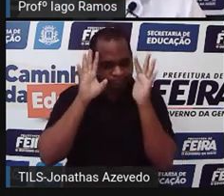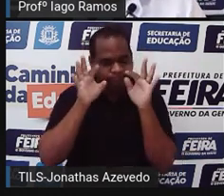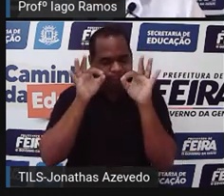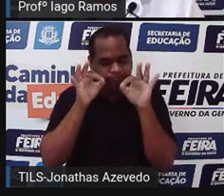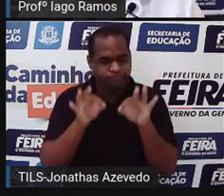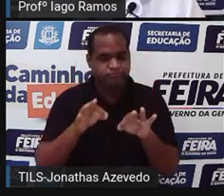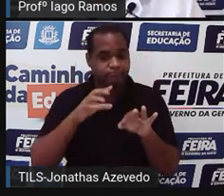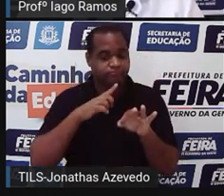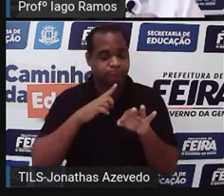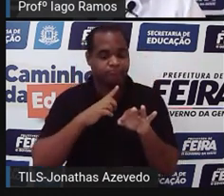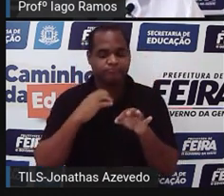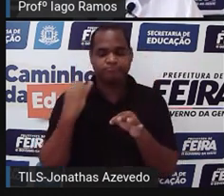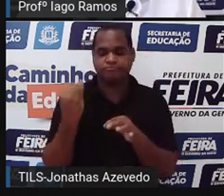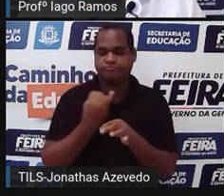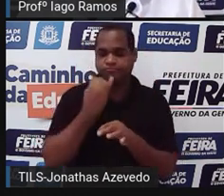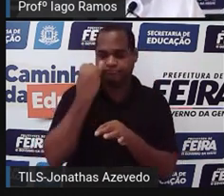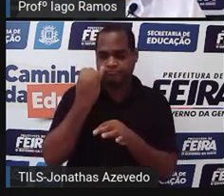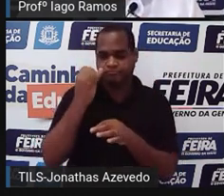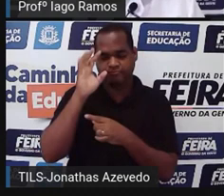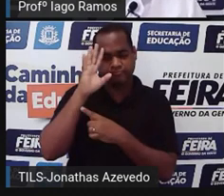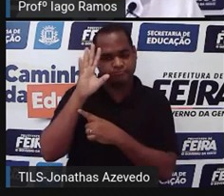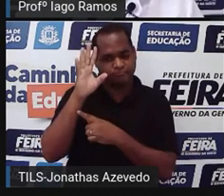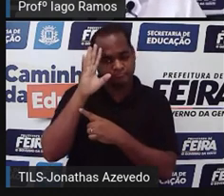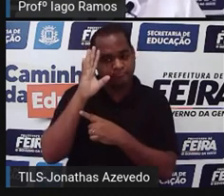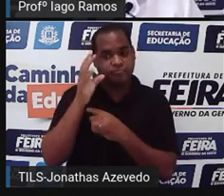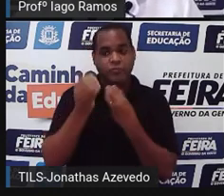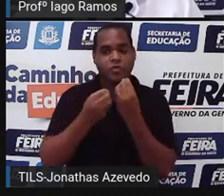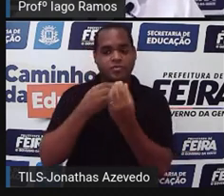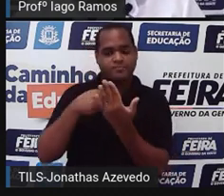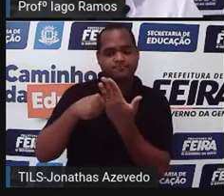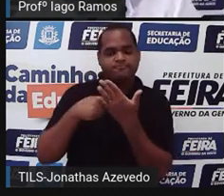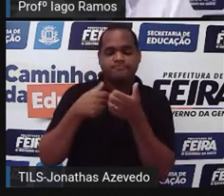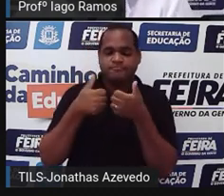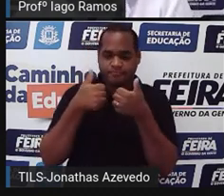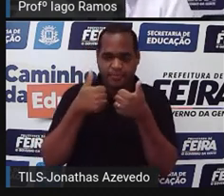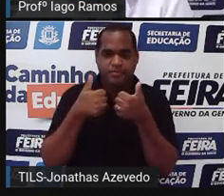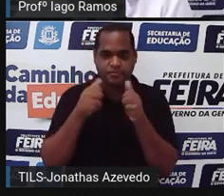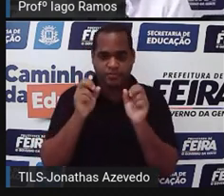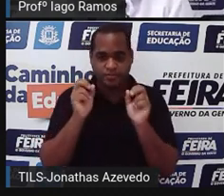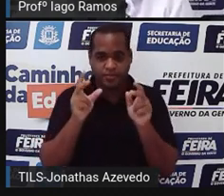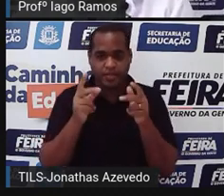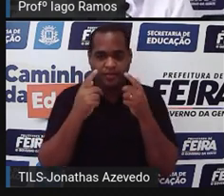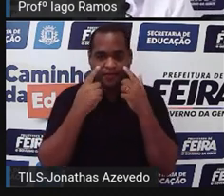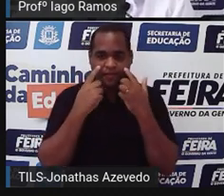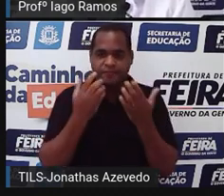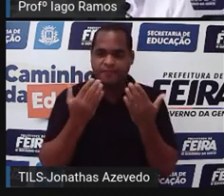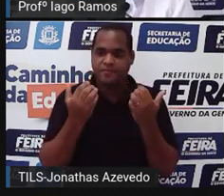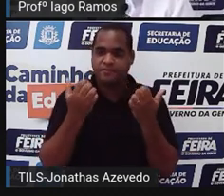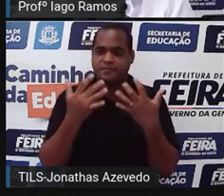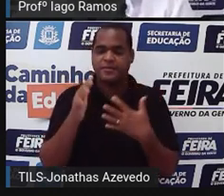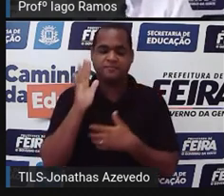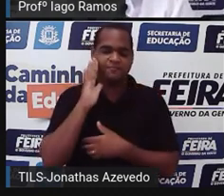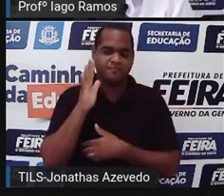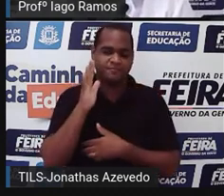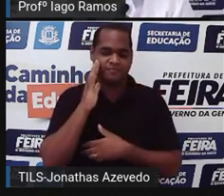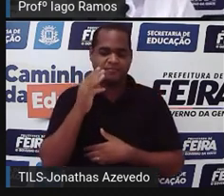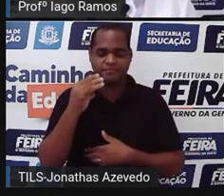ser muito sincero com essa reflexão que a gente está fazendo. Tá bom? Então, vamos lá. Para você pensar 30 segundos.